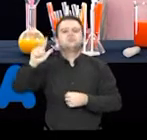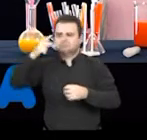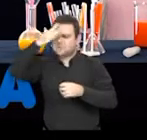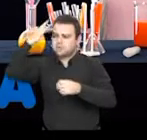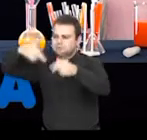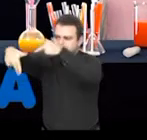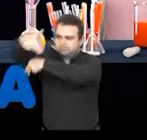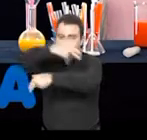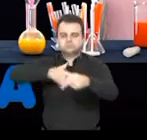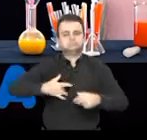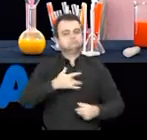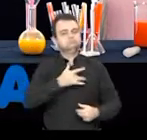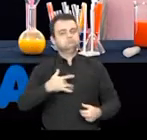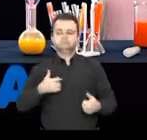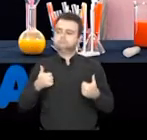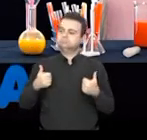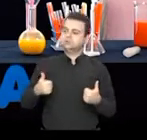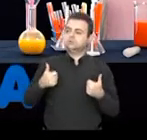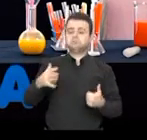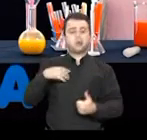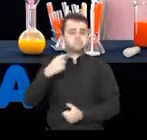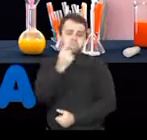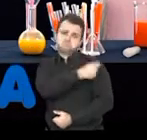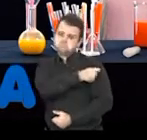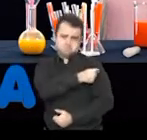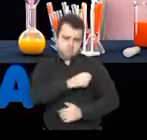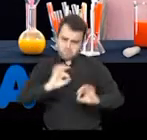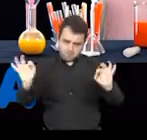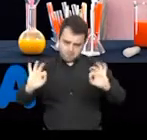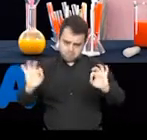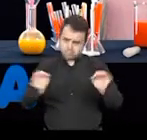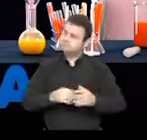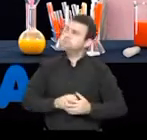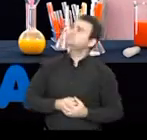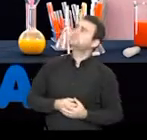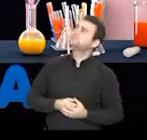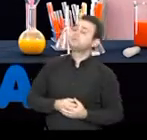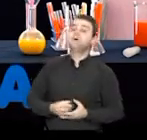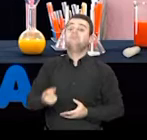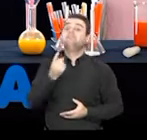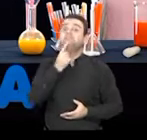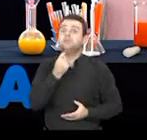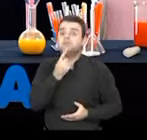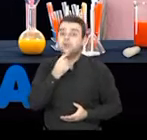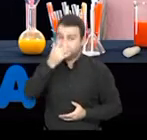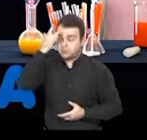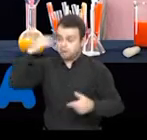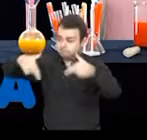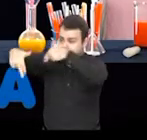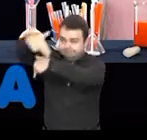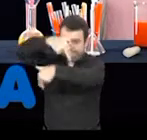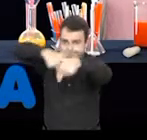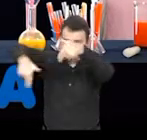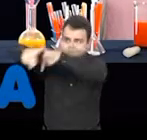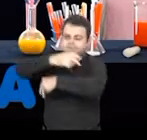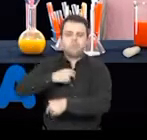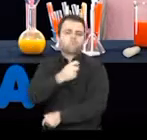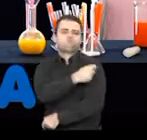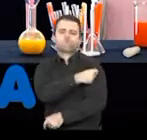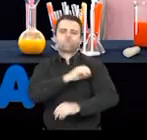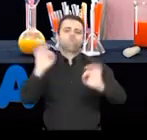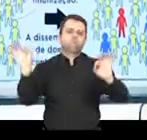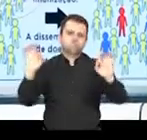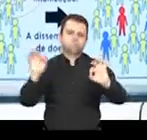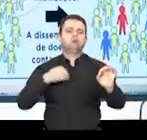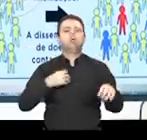azuis, que são saudáveis, mas, na verdade, não tomaram vacina. E as vermelhas, que são aquelas que não